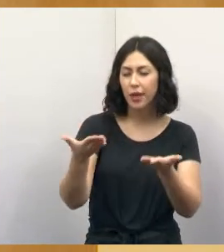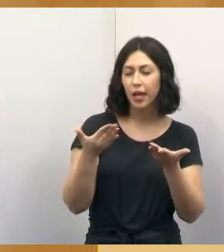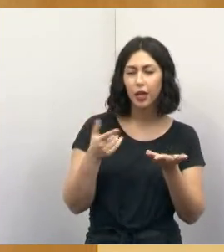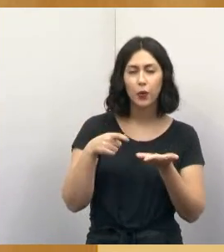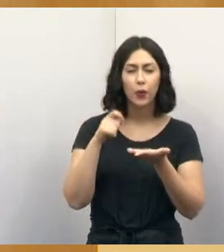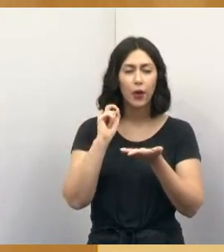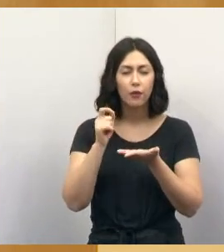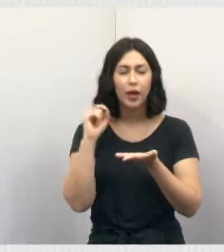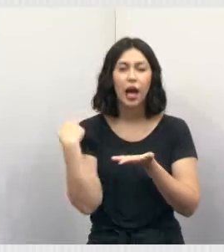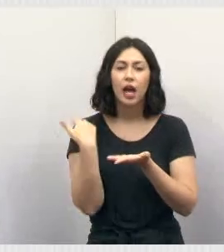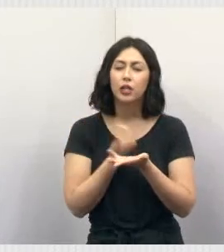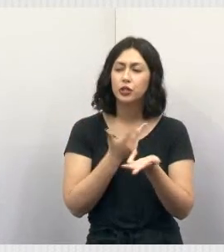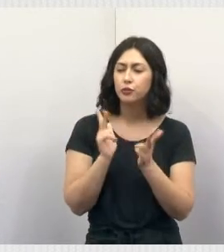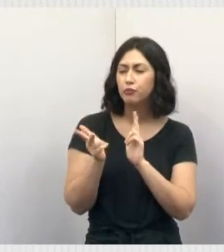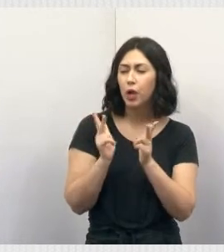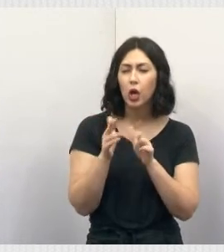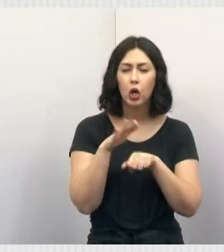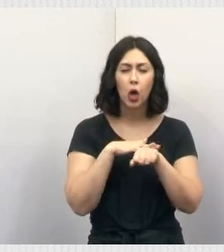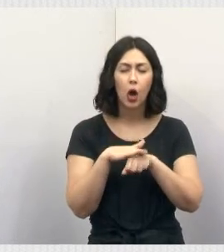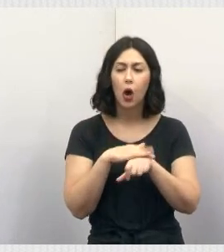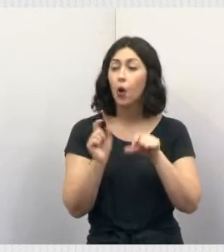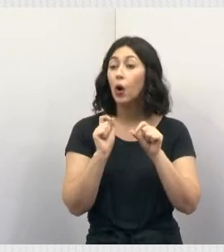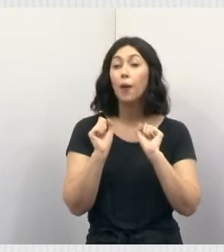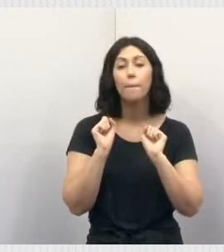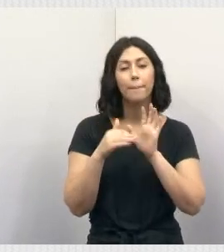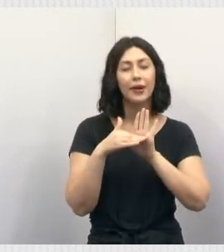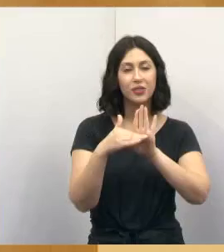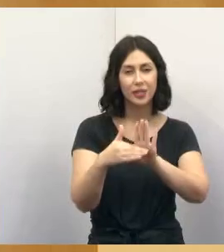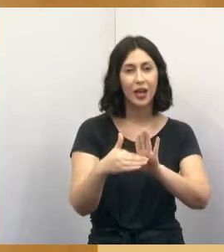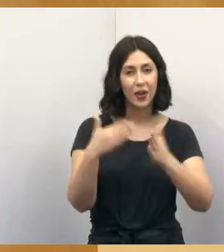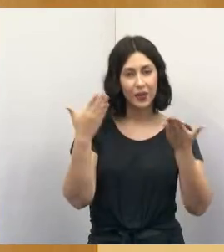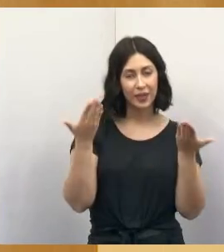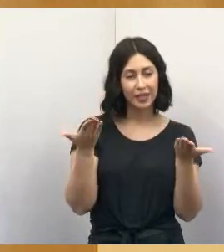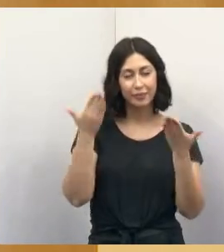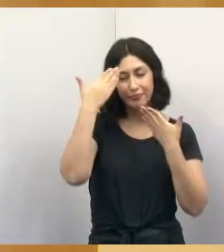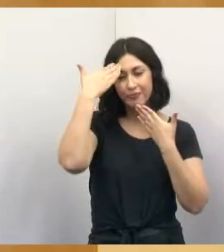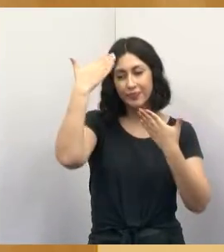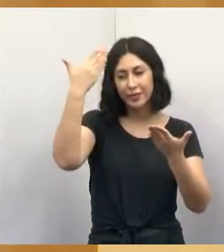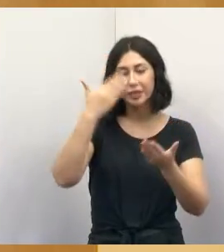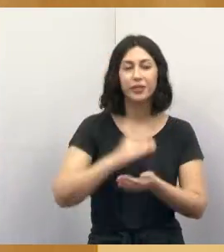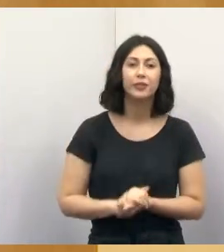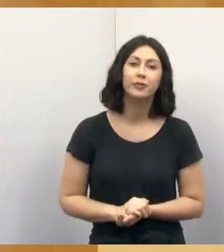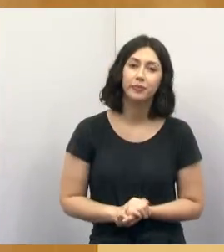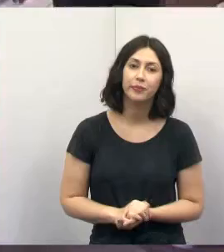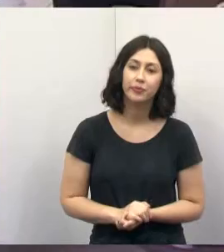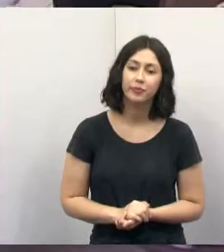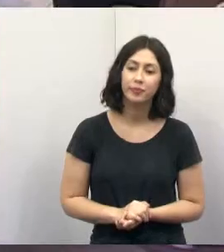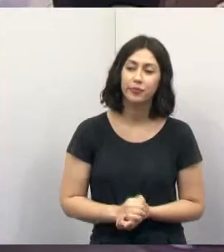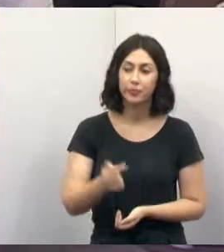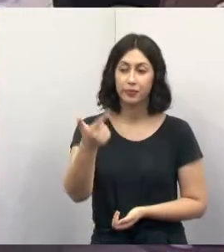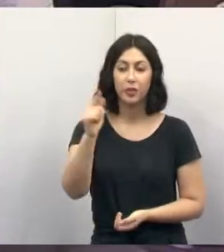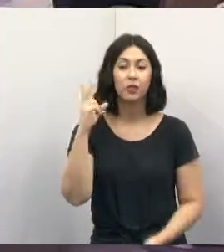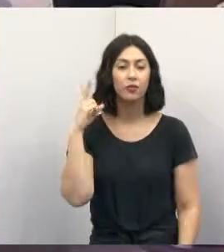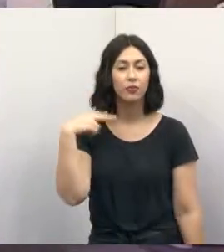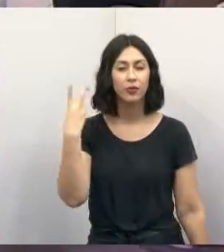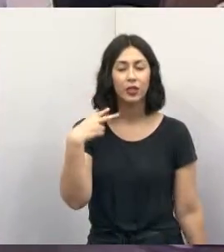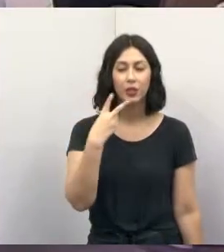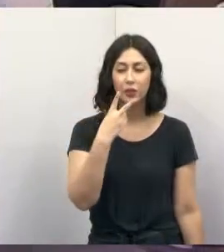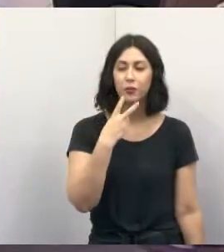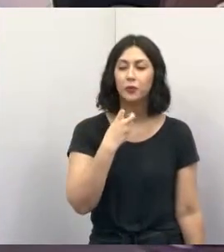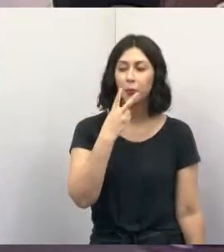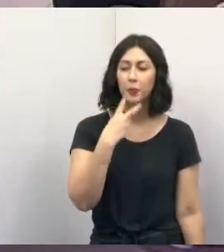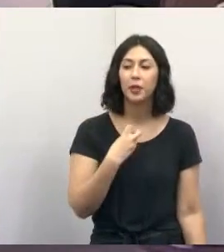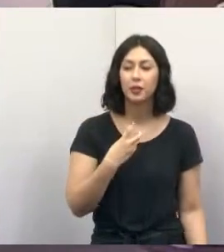café aí, vê o que nós podemos ajudar no que você estiver precisando. Tá bom? Muito obrigada, e uma boa tarde. Próximo vereador, vereador